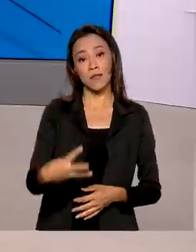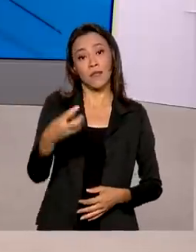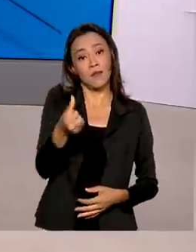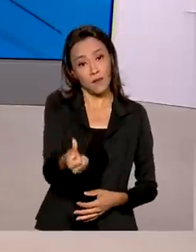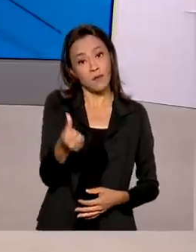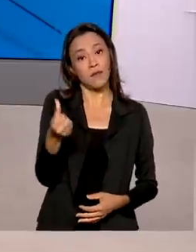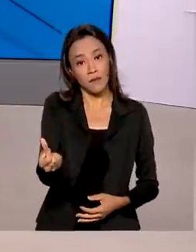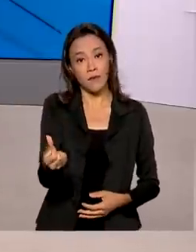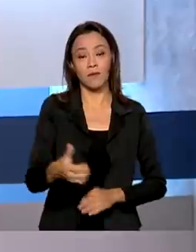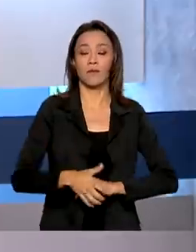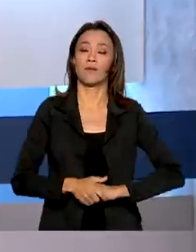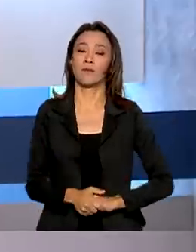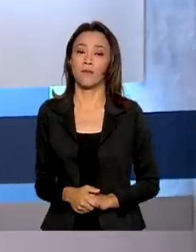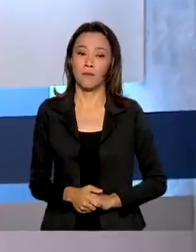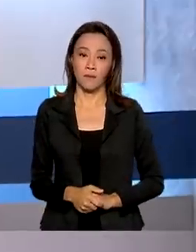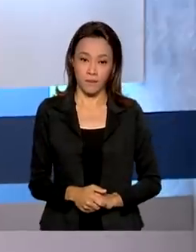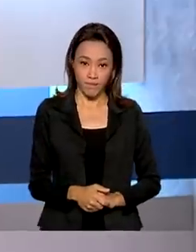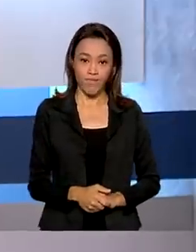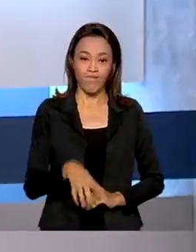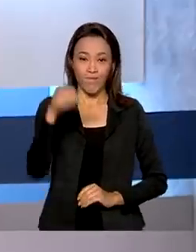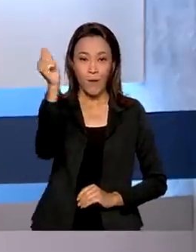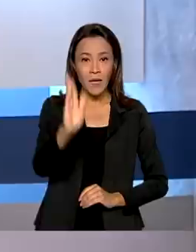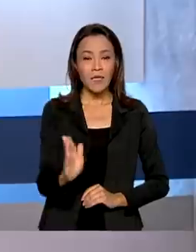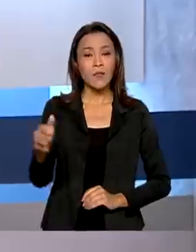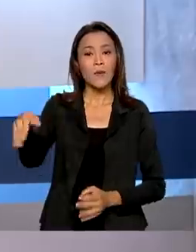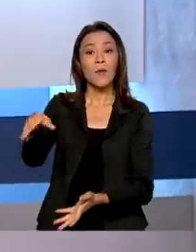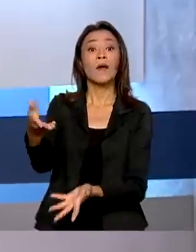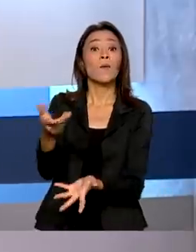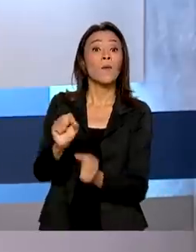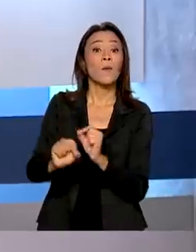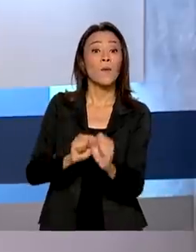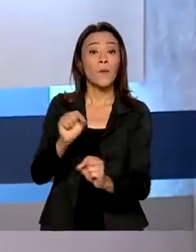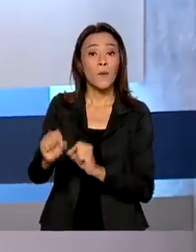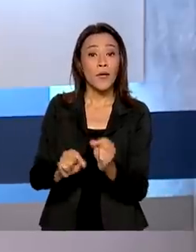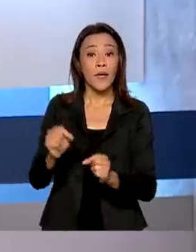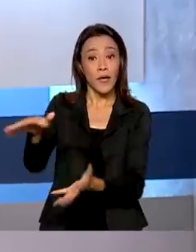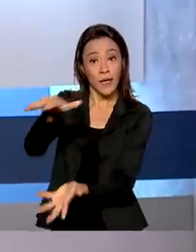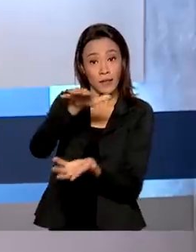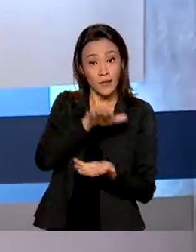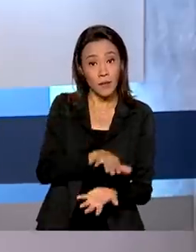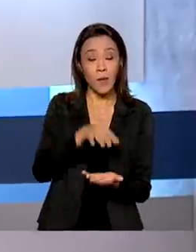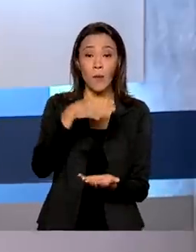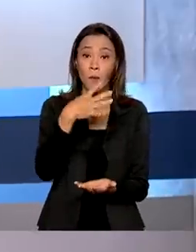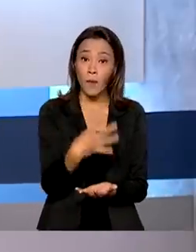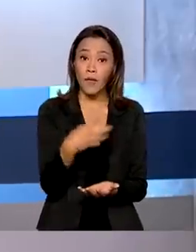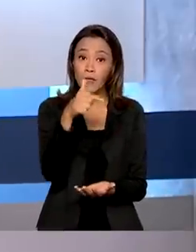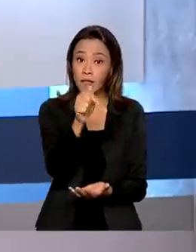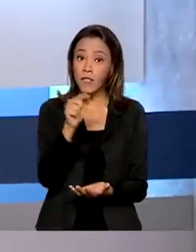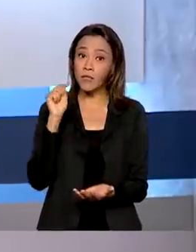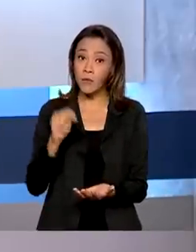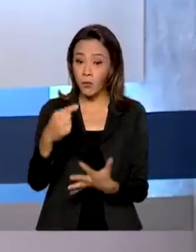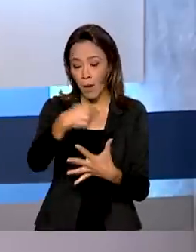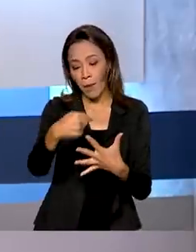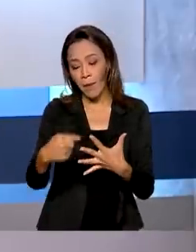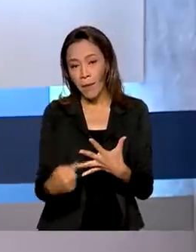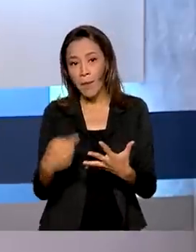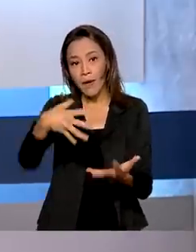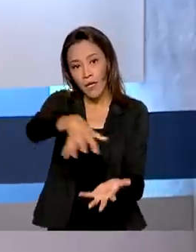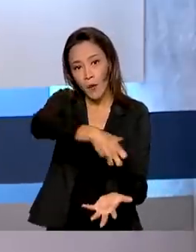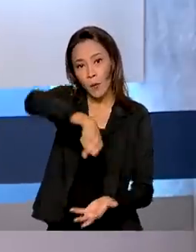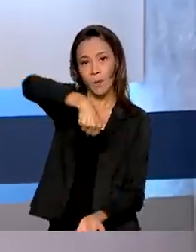366. O Brasil recebeu 47.000 itens de medicamentos que compõem o kit